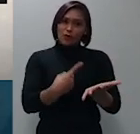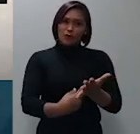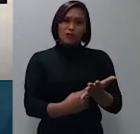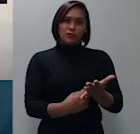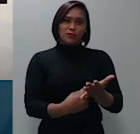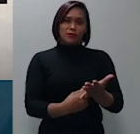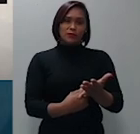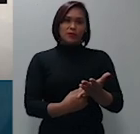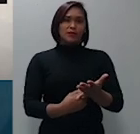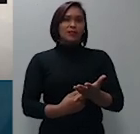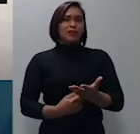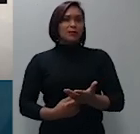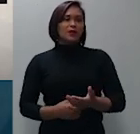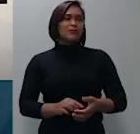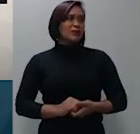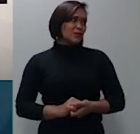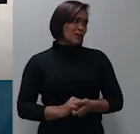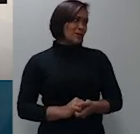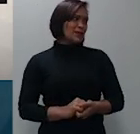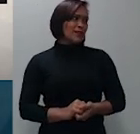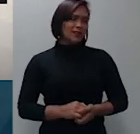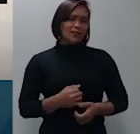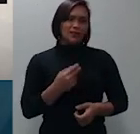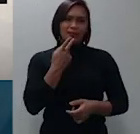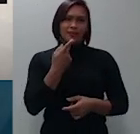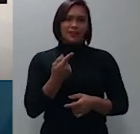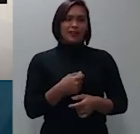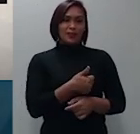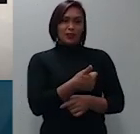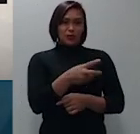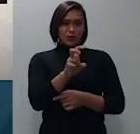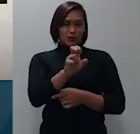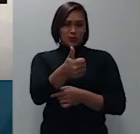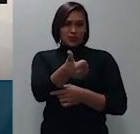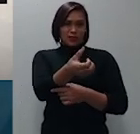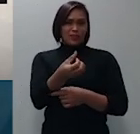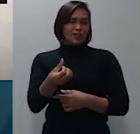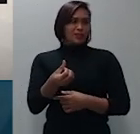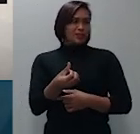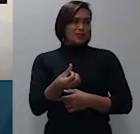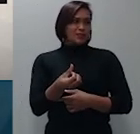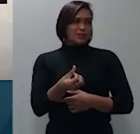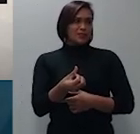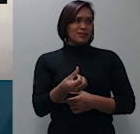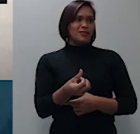no meu voto a folhas 15 e 16 do material encaminhados a vossas excelências.